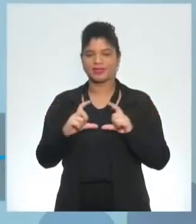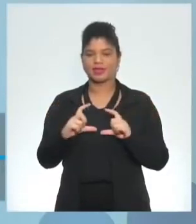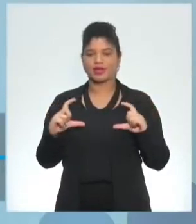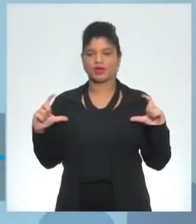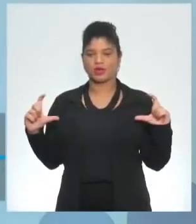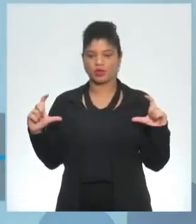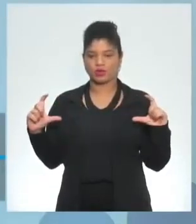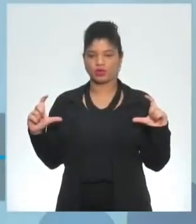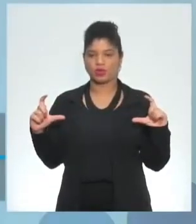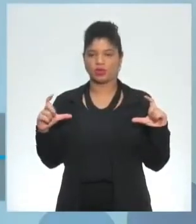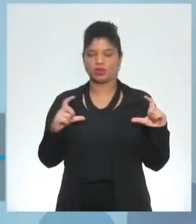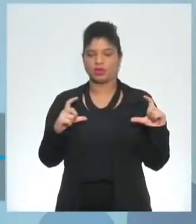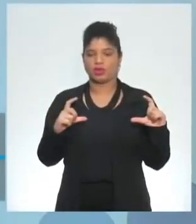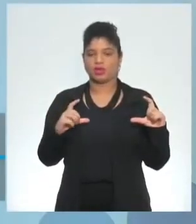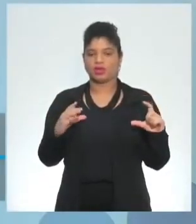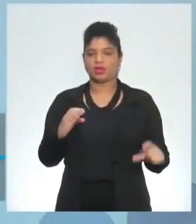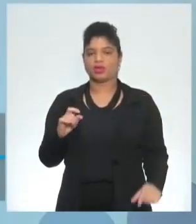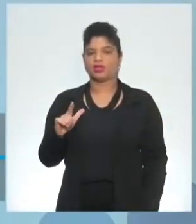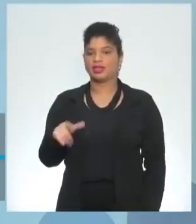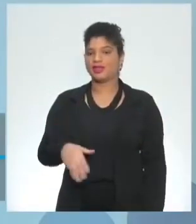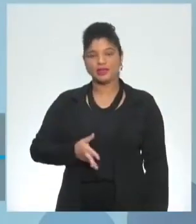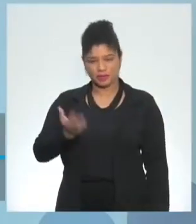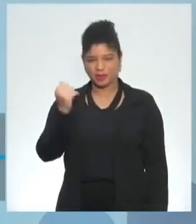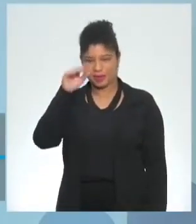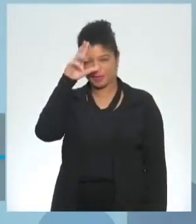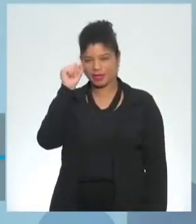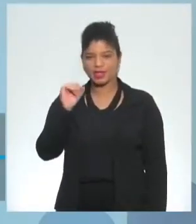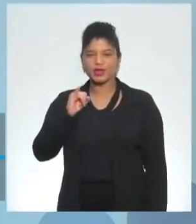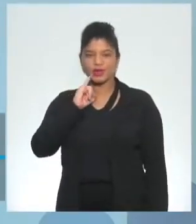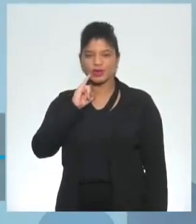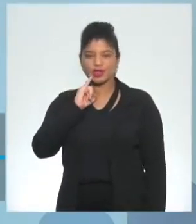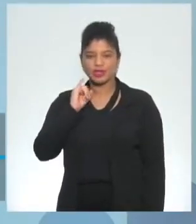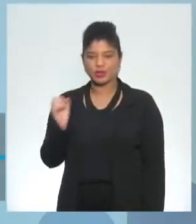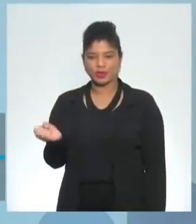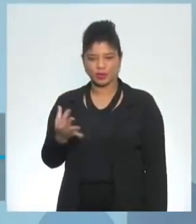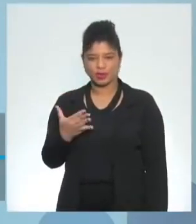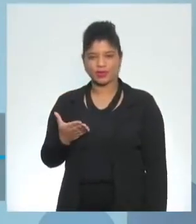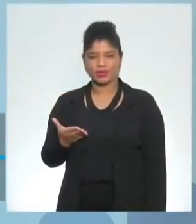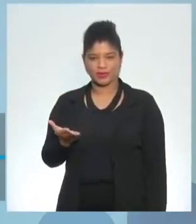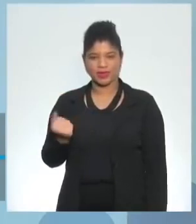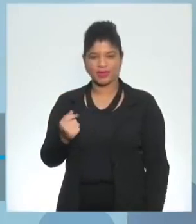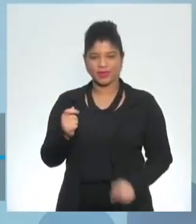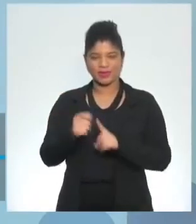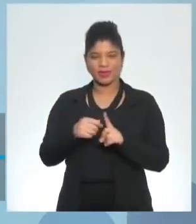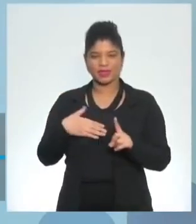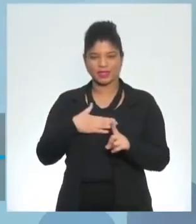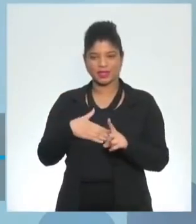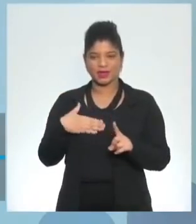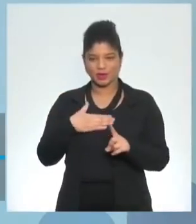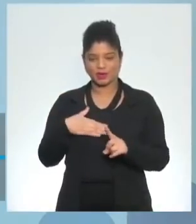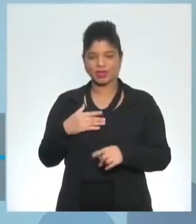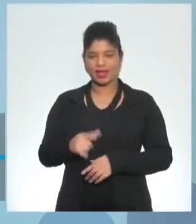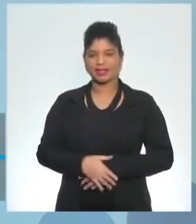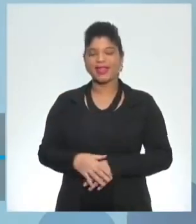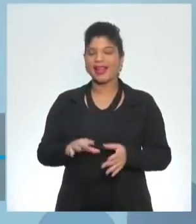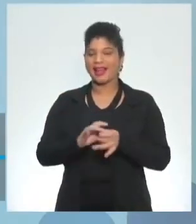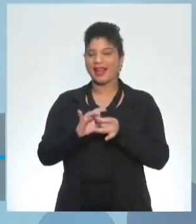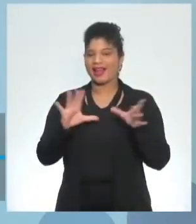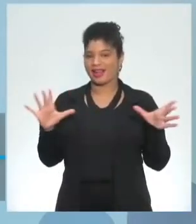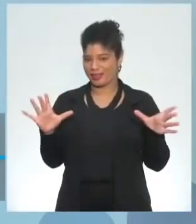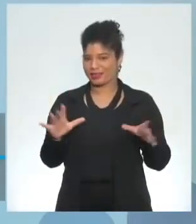o céu vamos fazer o idioma novo no bimestre que vem a partir do de agosto né as inscrições já estão abertas então